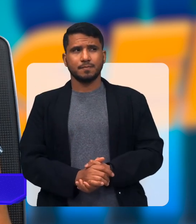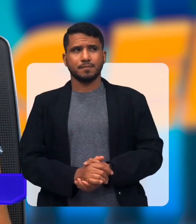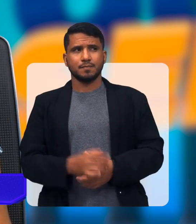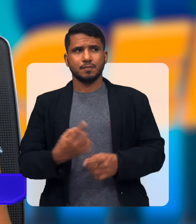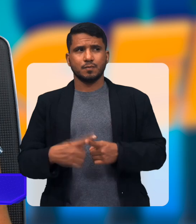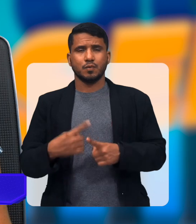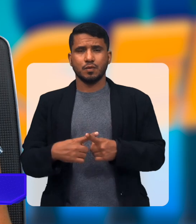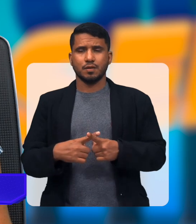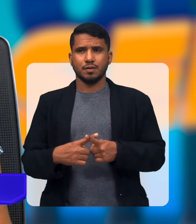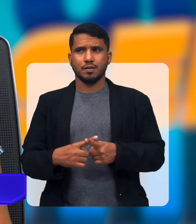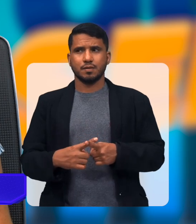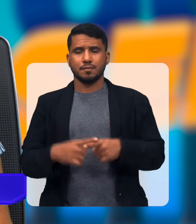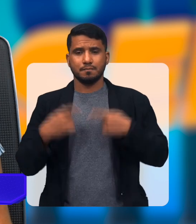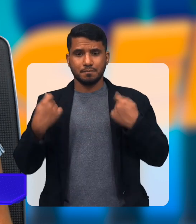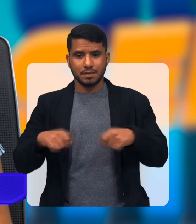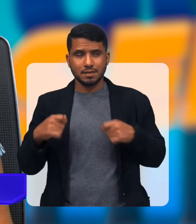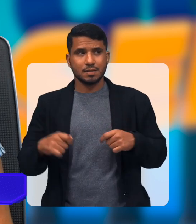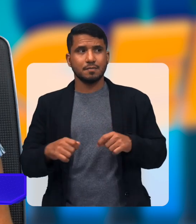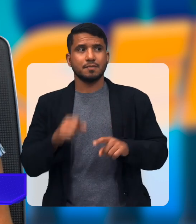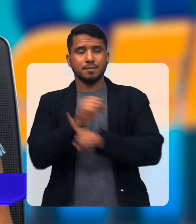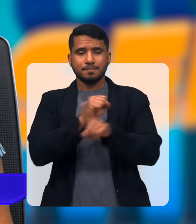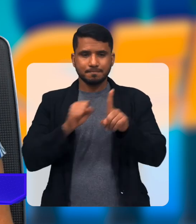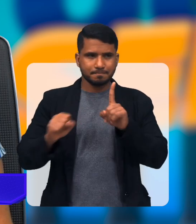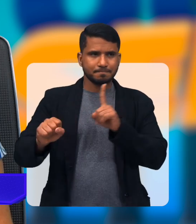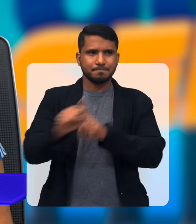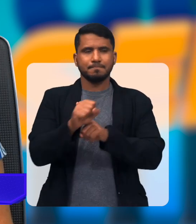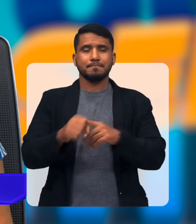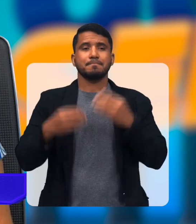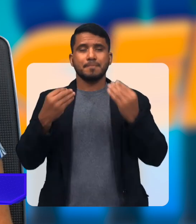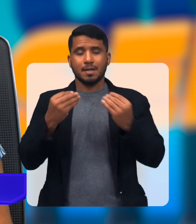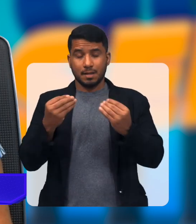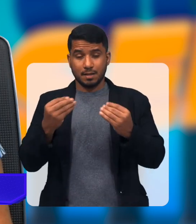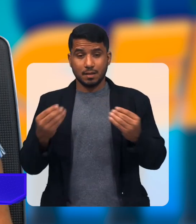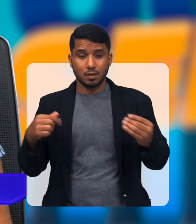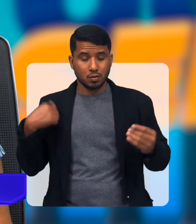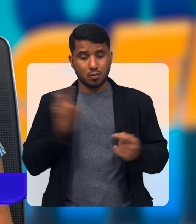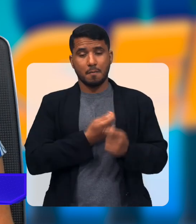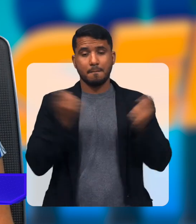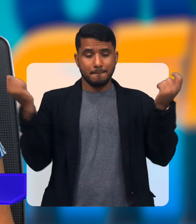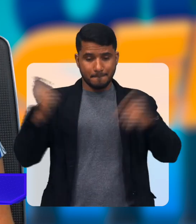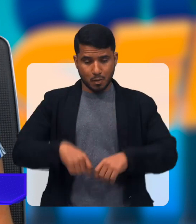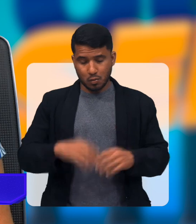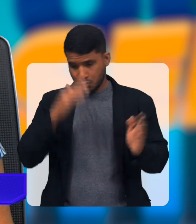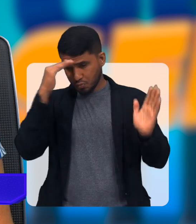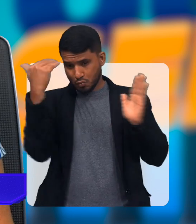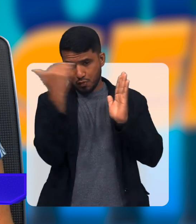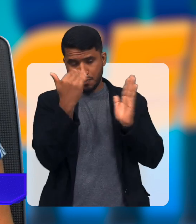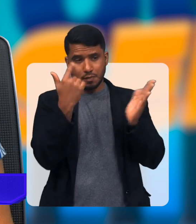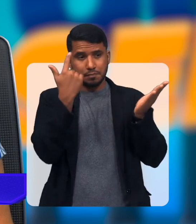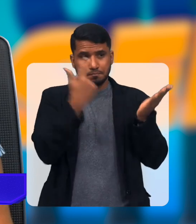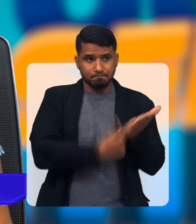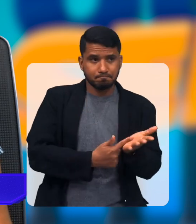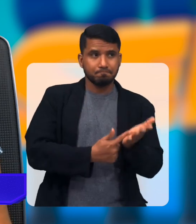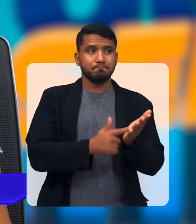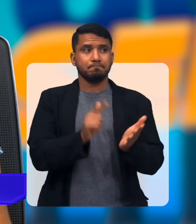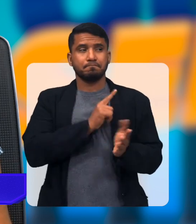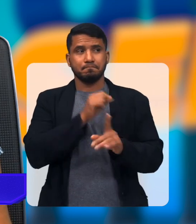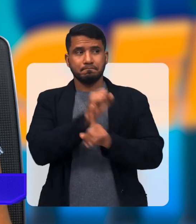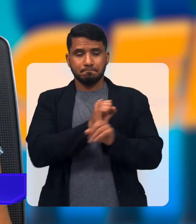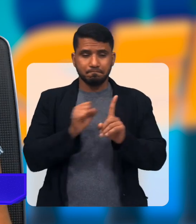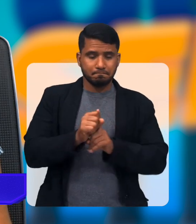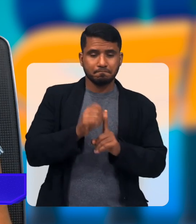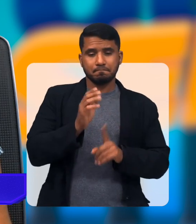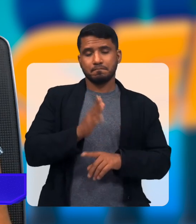deficiência Porque Precisamos Da sociedade Para que a gente Possa cumprir Nossa missão